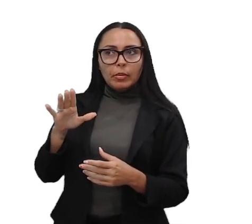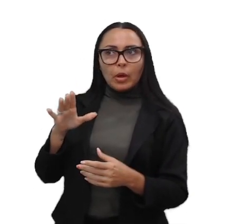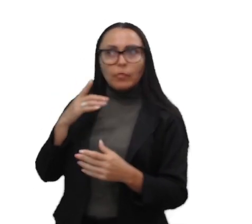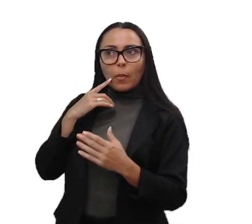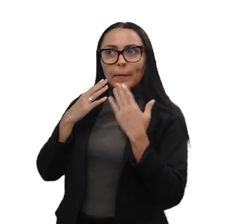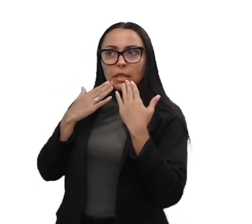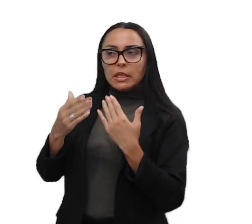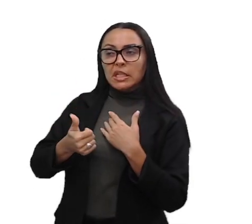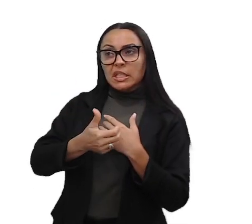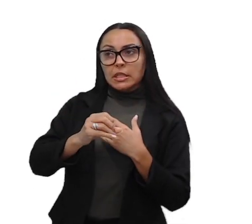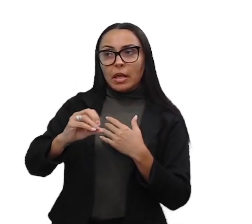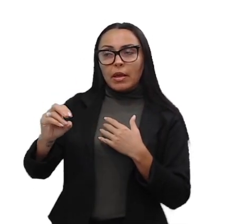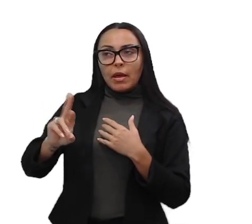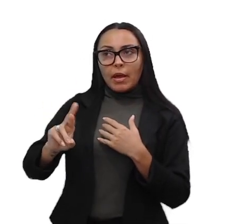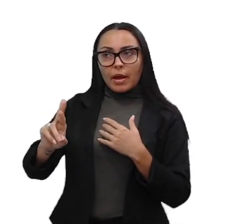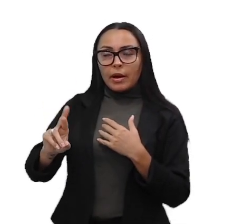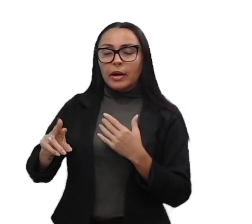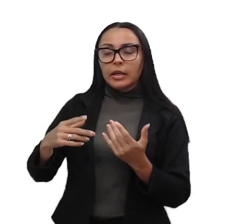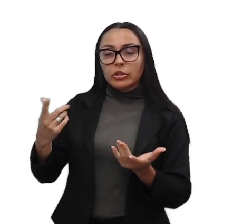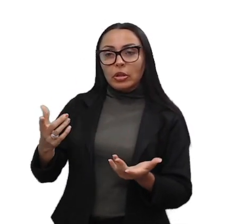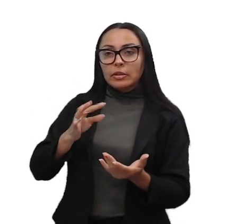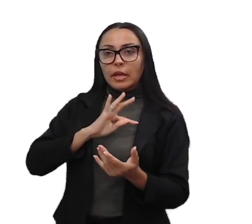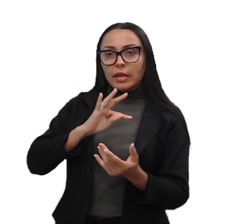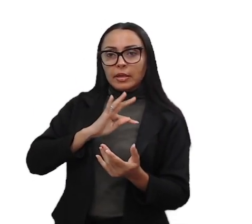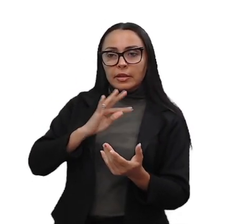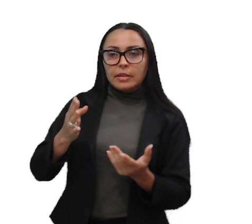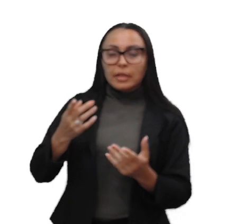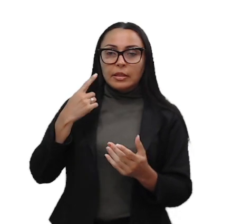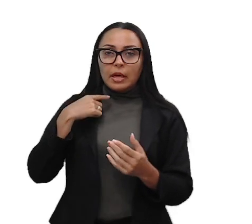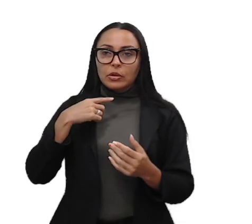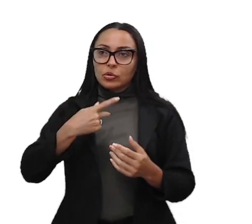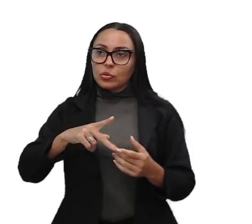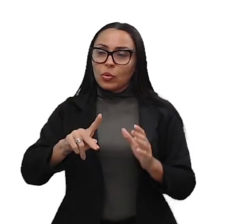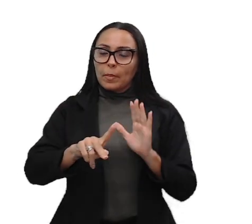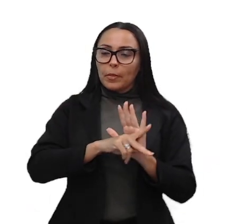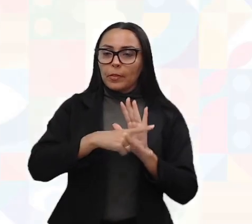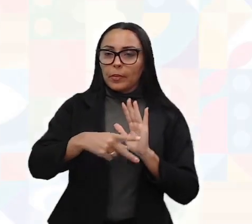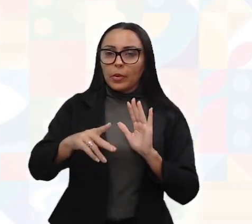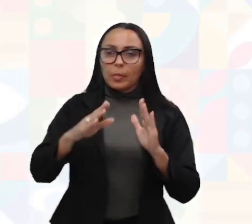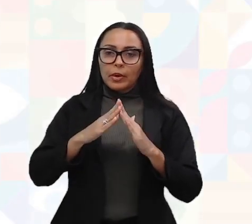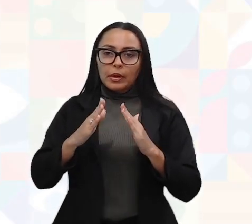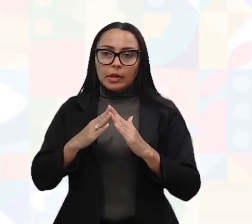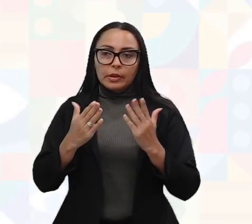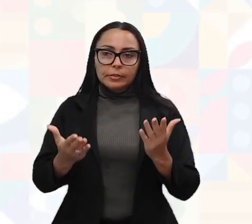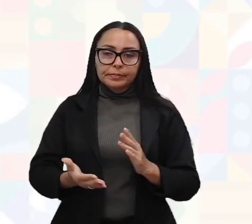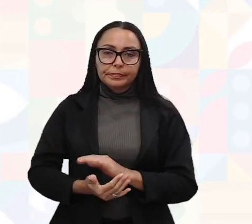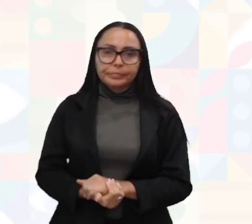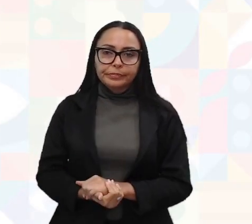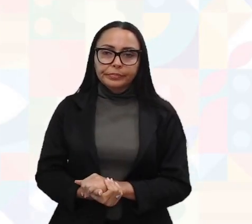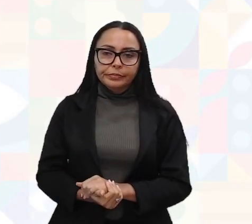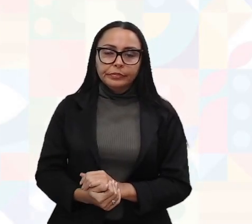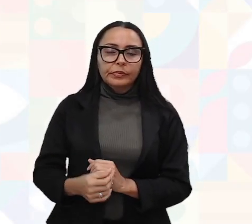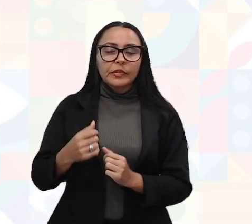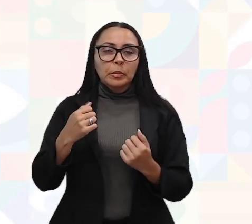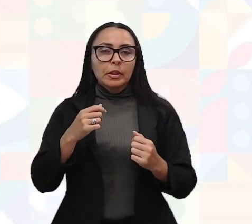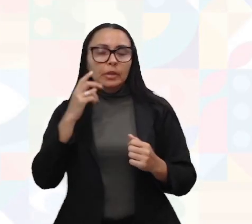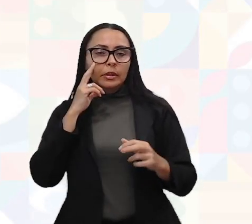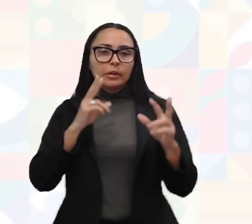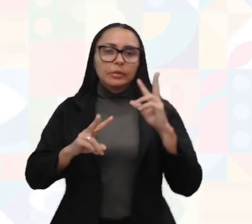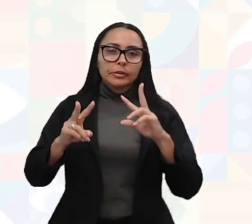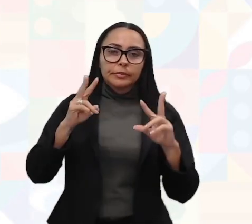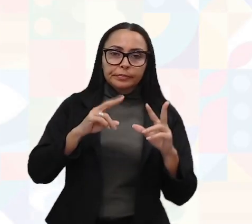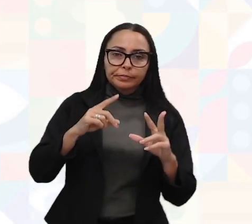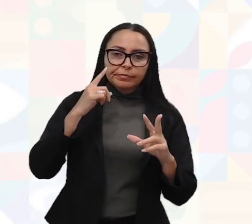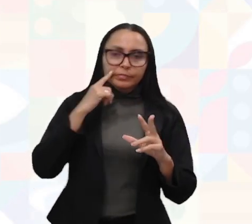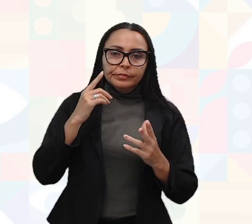hora técnica da minha consulta na sua residência ou no seu ambiente. Isso você tem que estar vendo dentro de